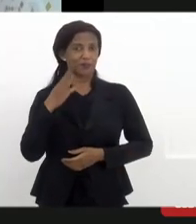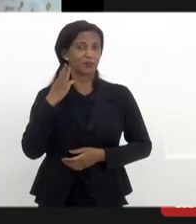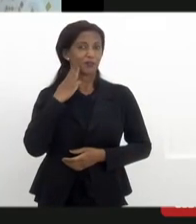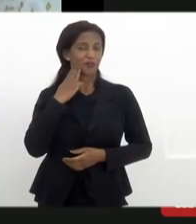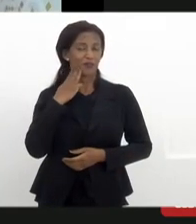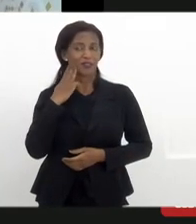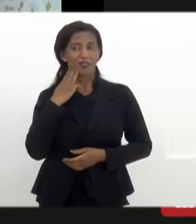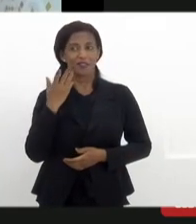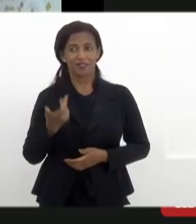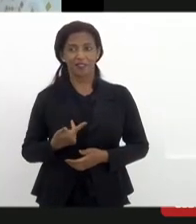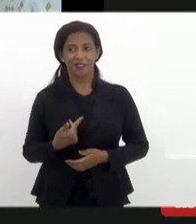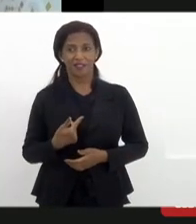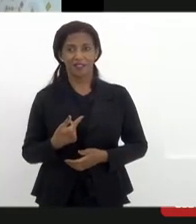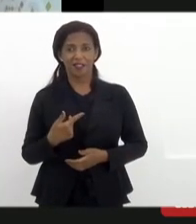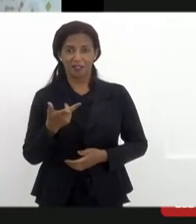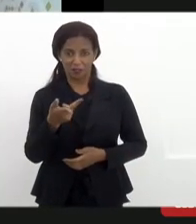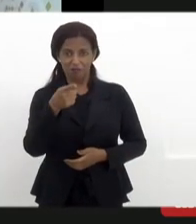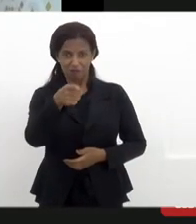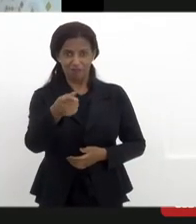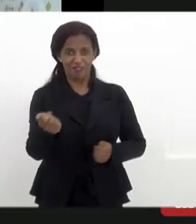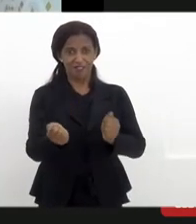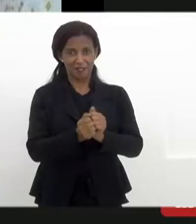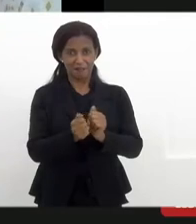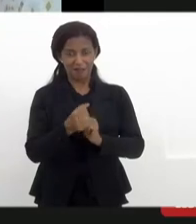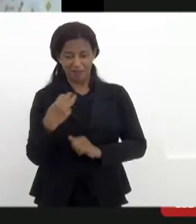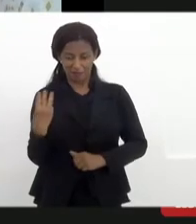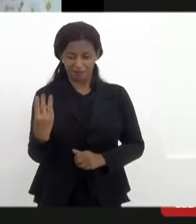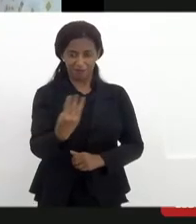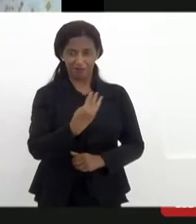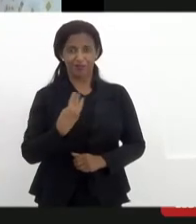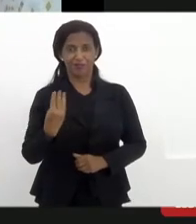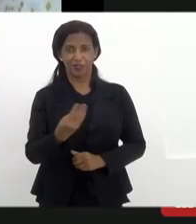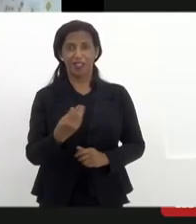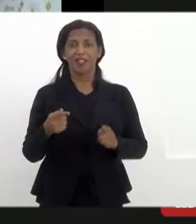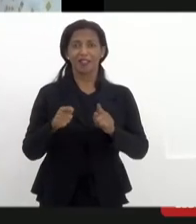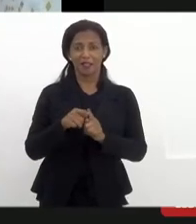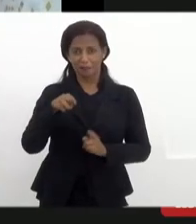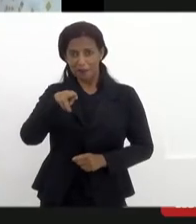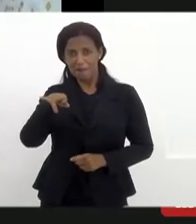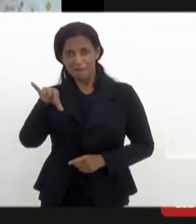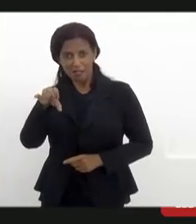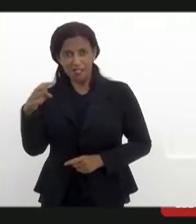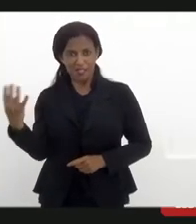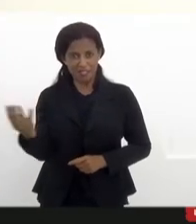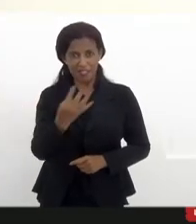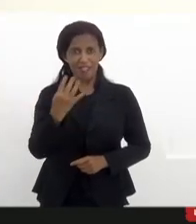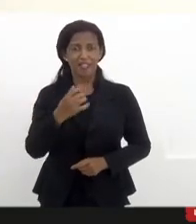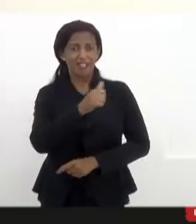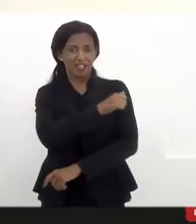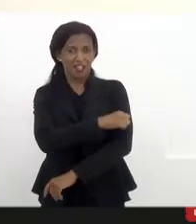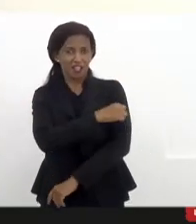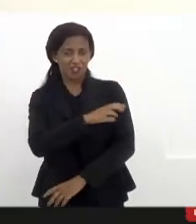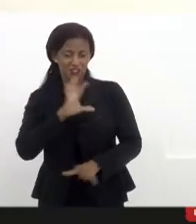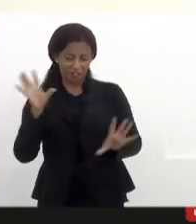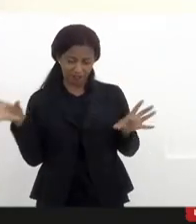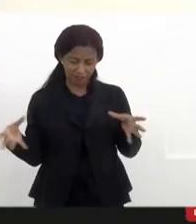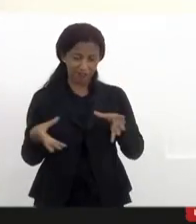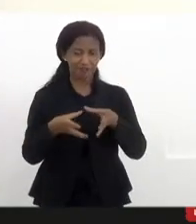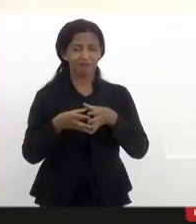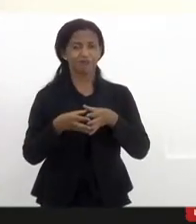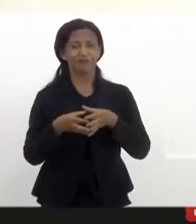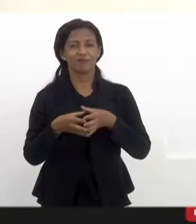Valdeck Carneiro, contaremos com vossa excelência, também com o deputado Carlos Mink, deputado enfermeira Regiane,